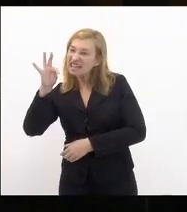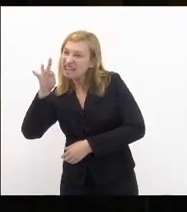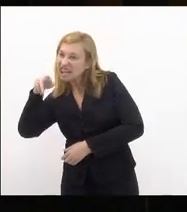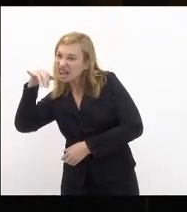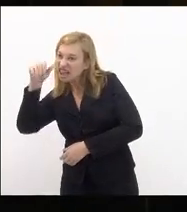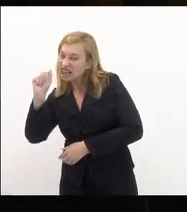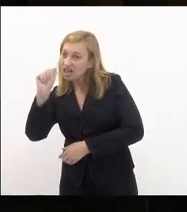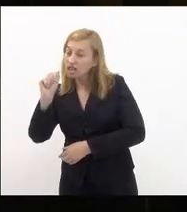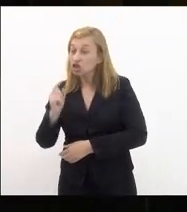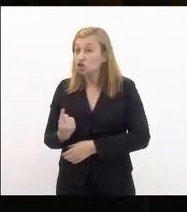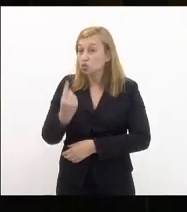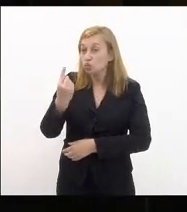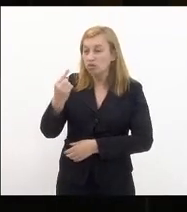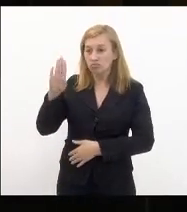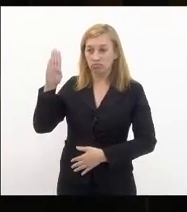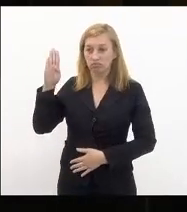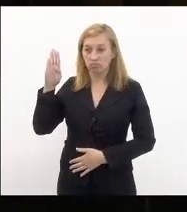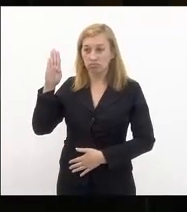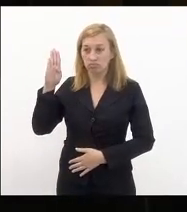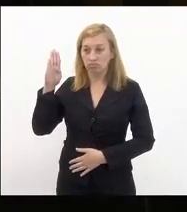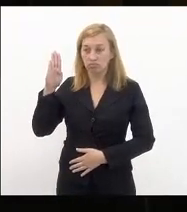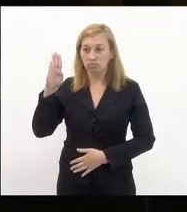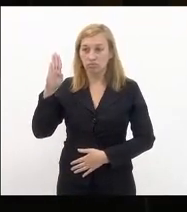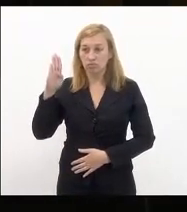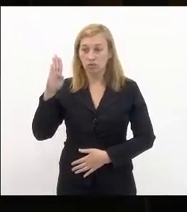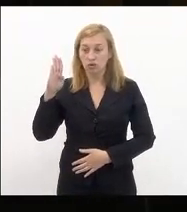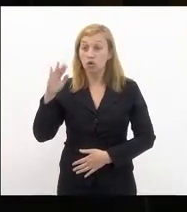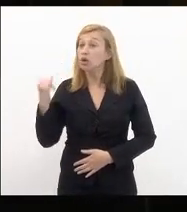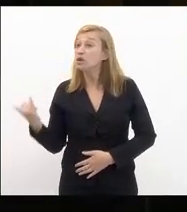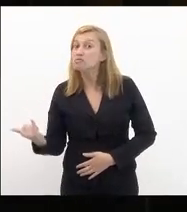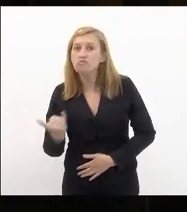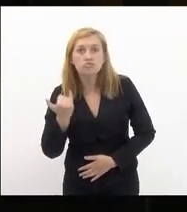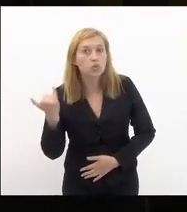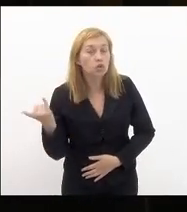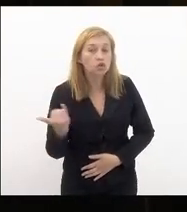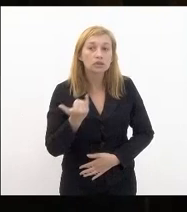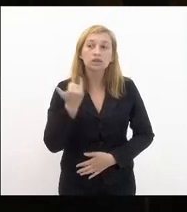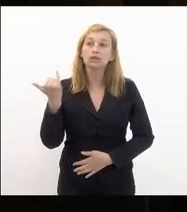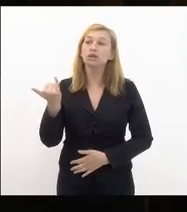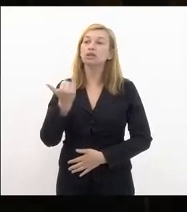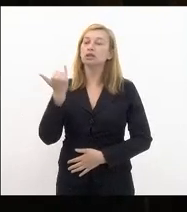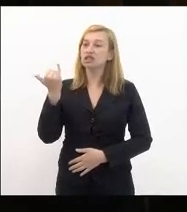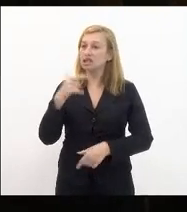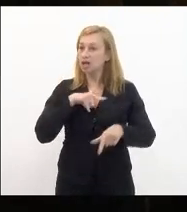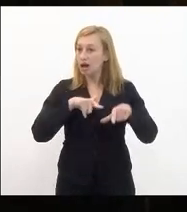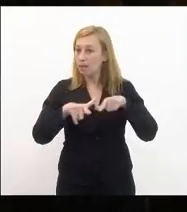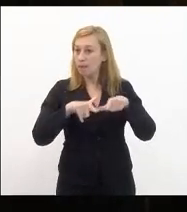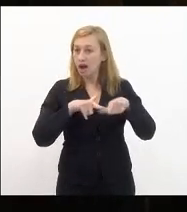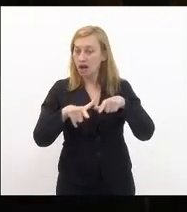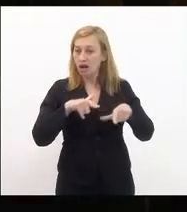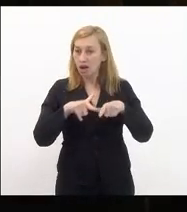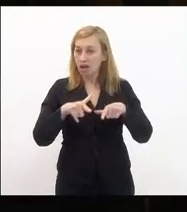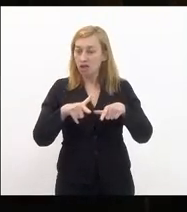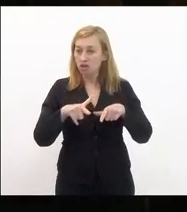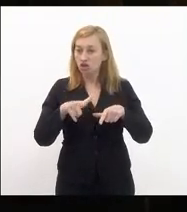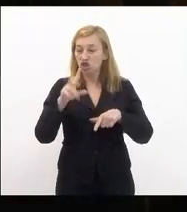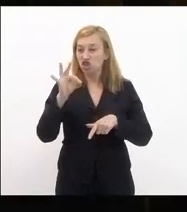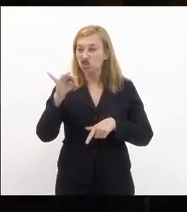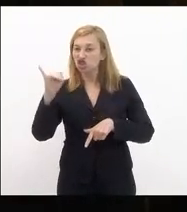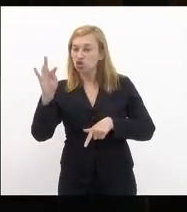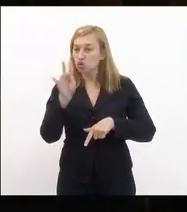uma candidata para o importante cargo de membro titular